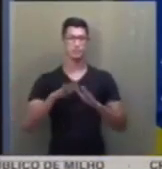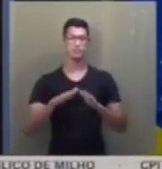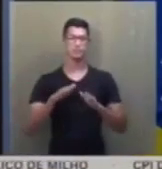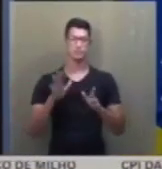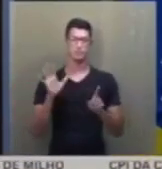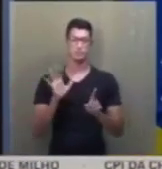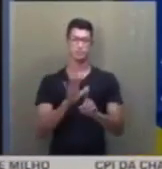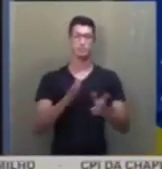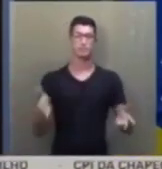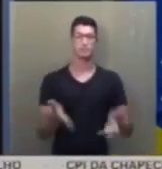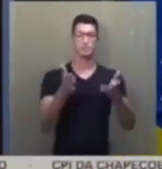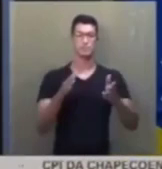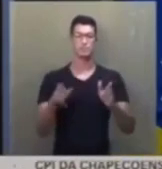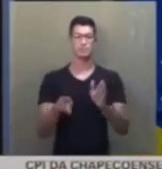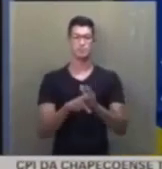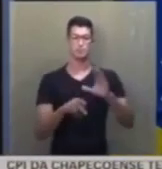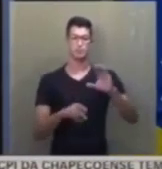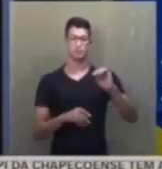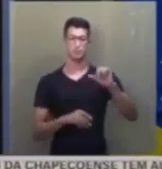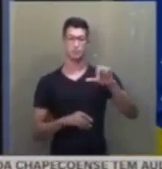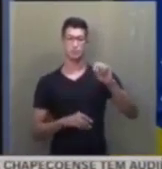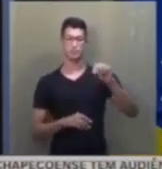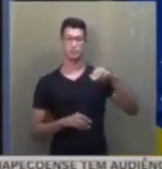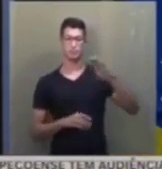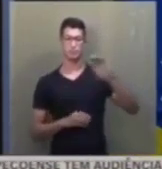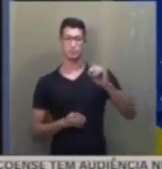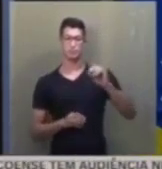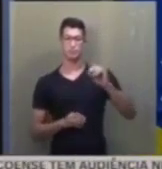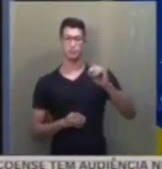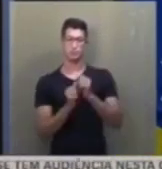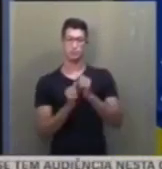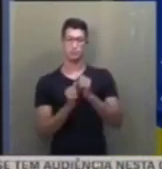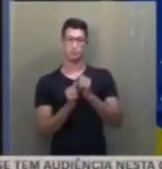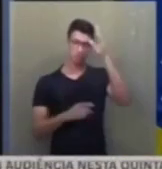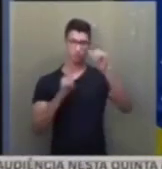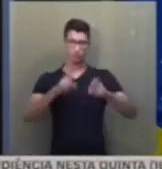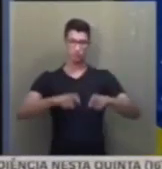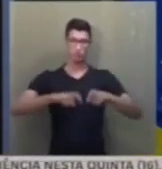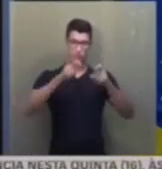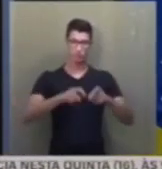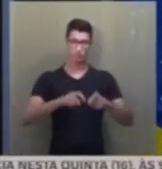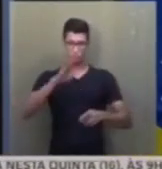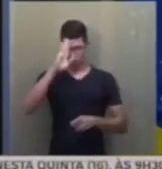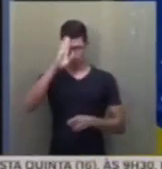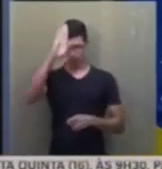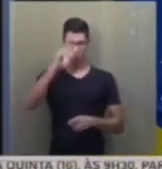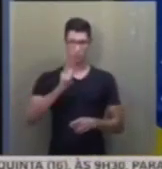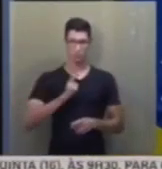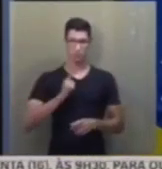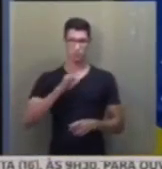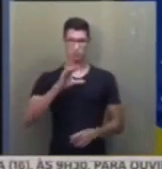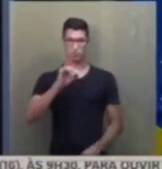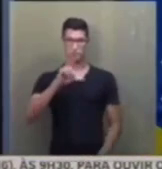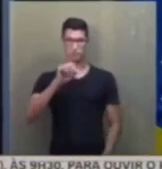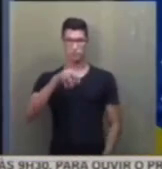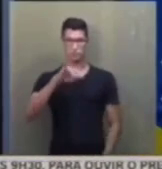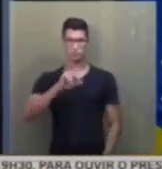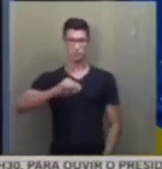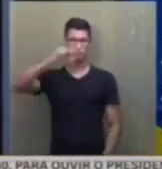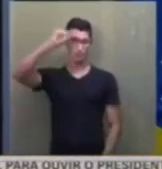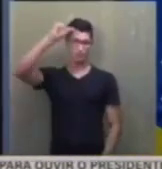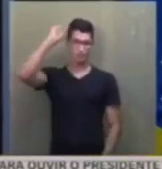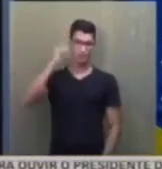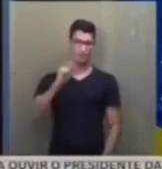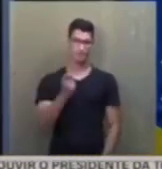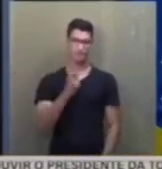incentivado o assentamento de colonos com conhecimento de agricultura, principalmente de colônias mais antigas